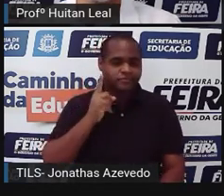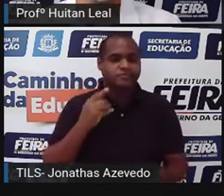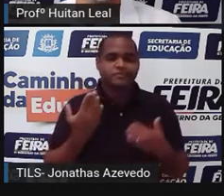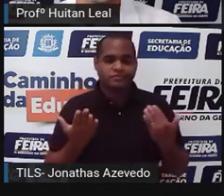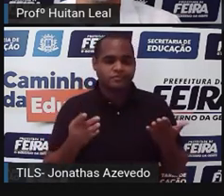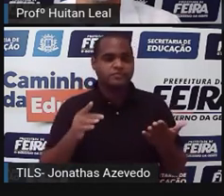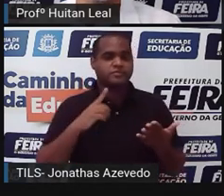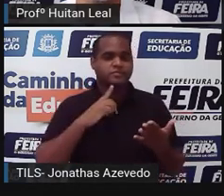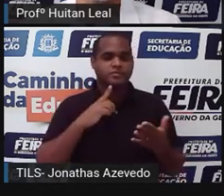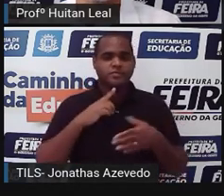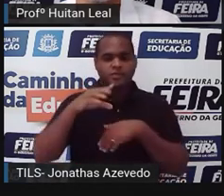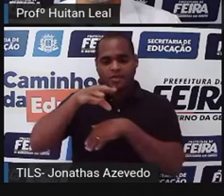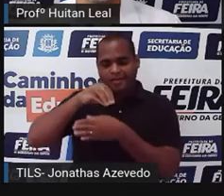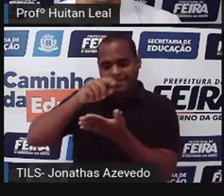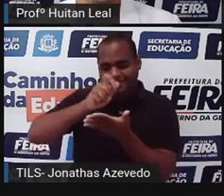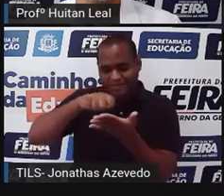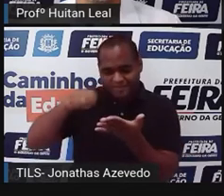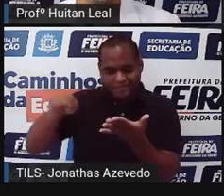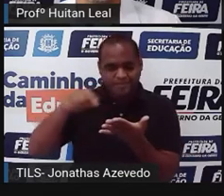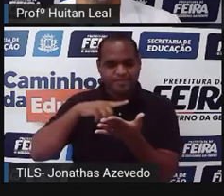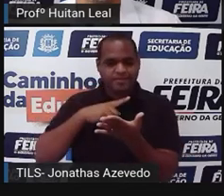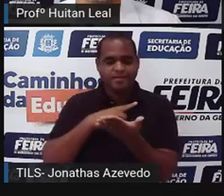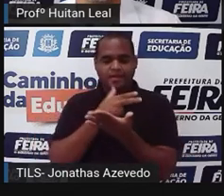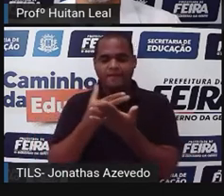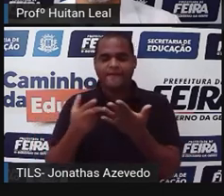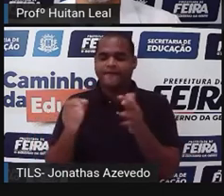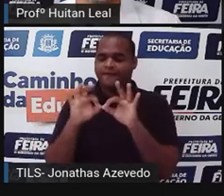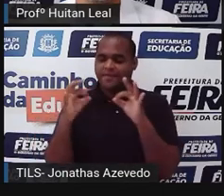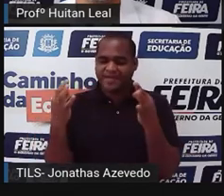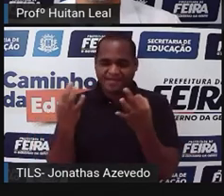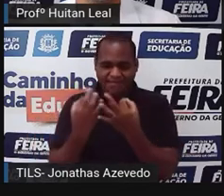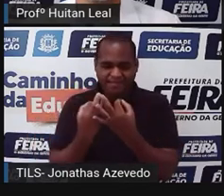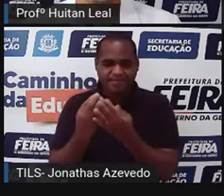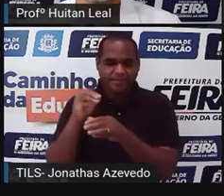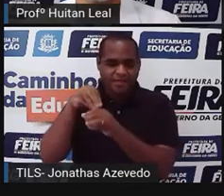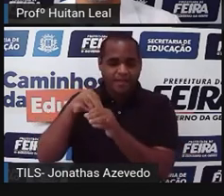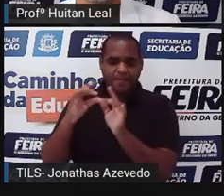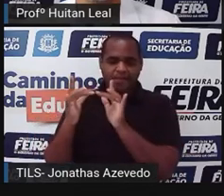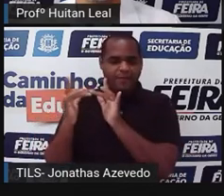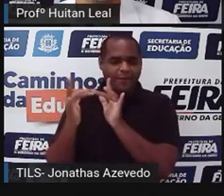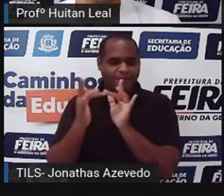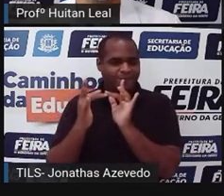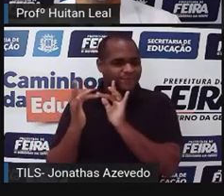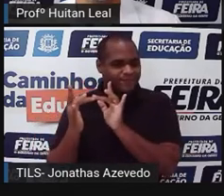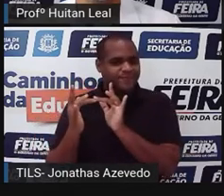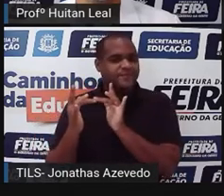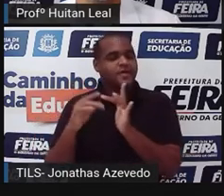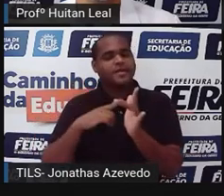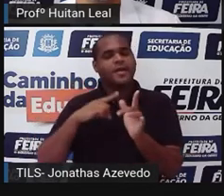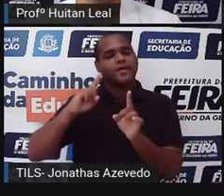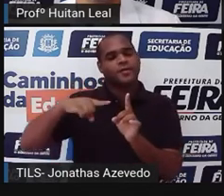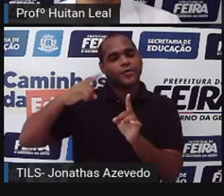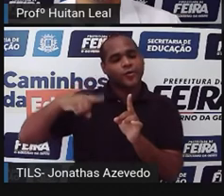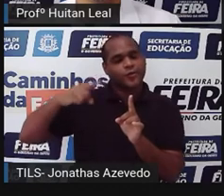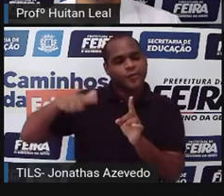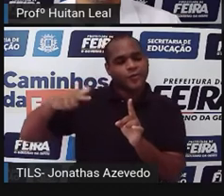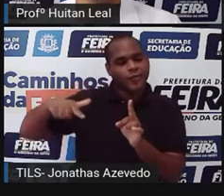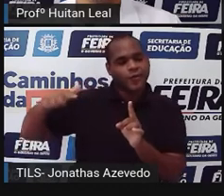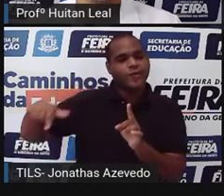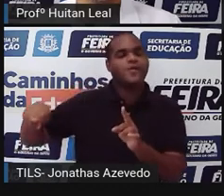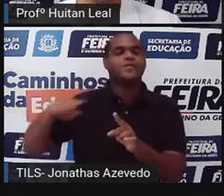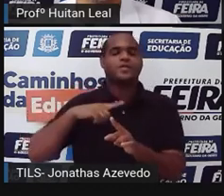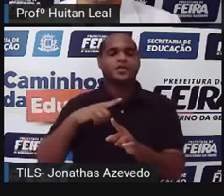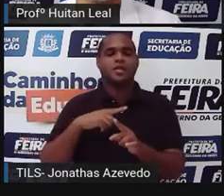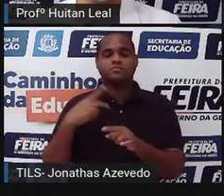Leva para a escrita. Expressões de conversa familiar e íntima. Repetições. E o